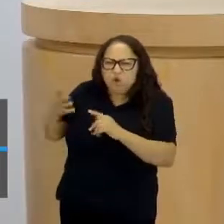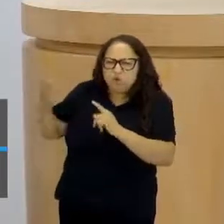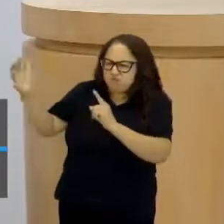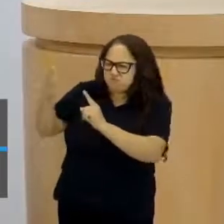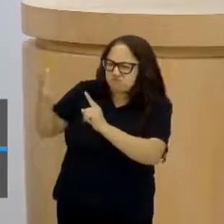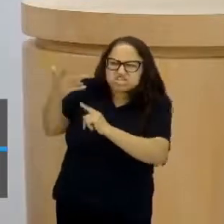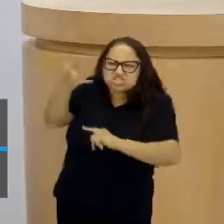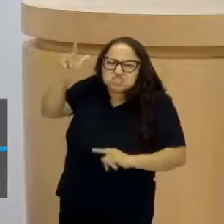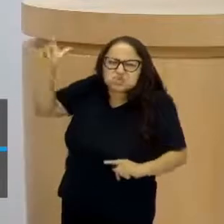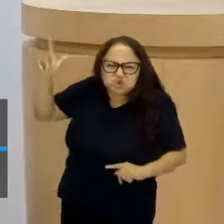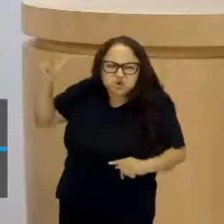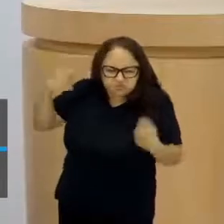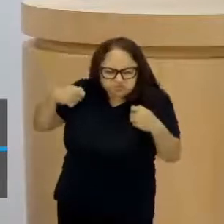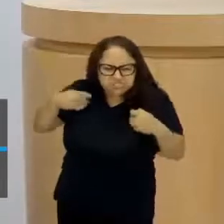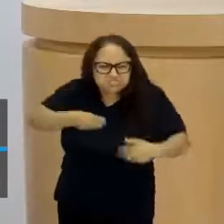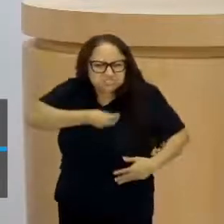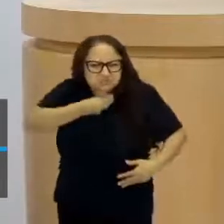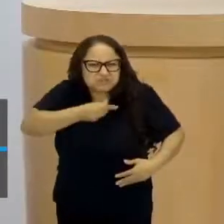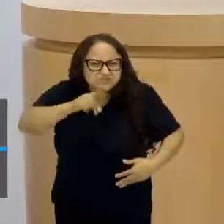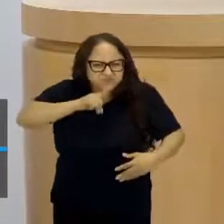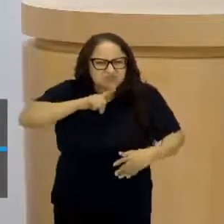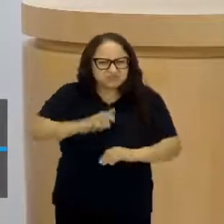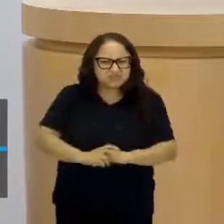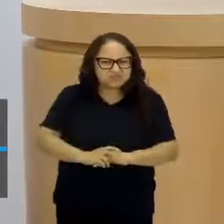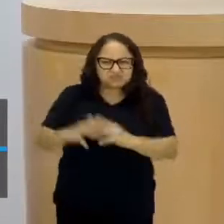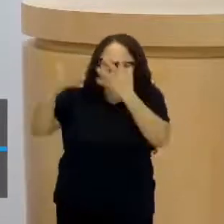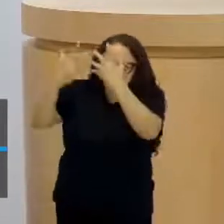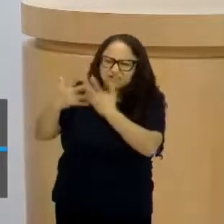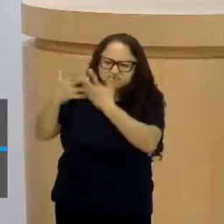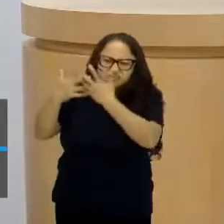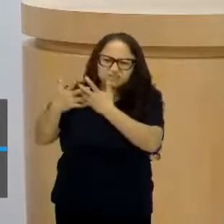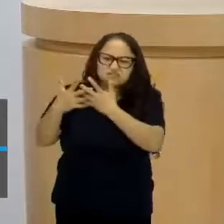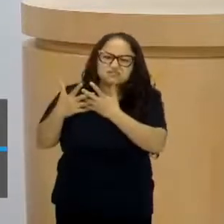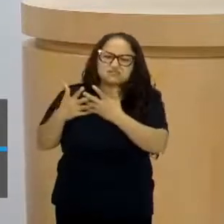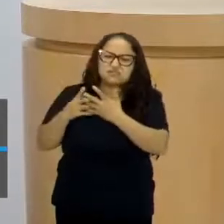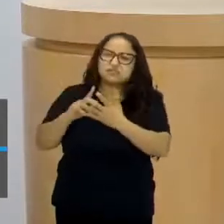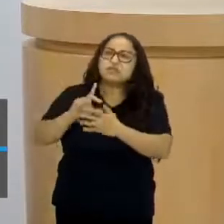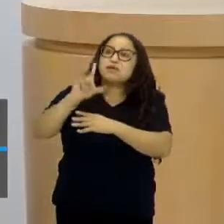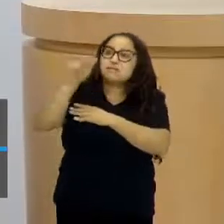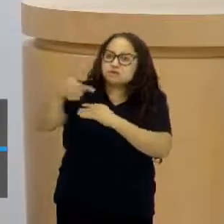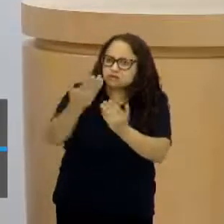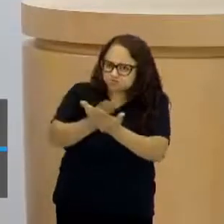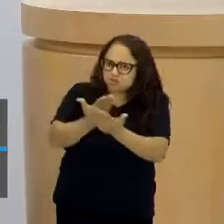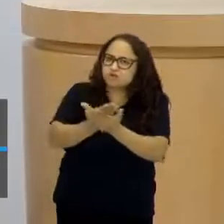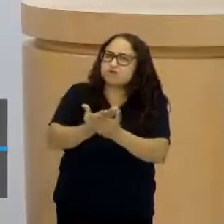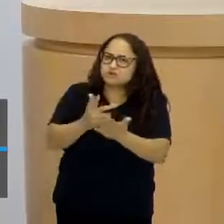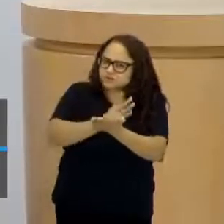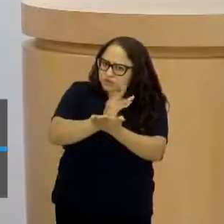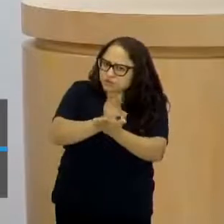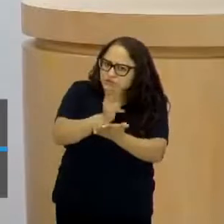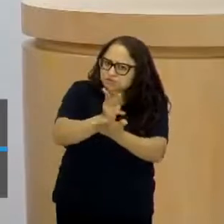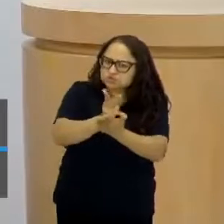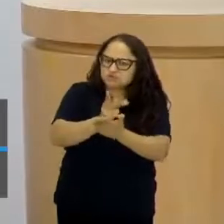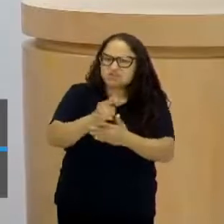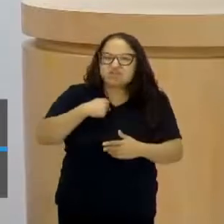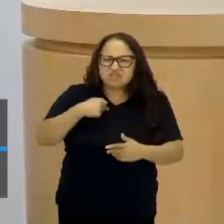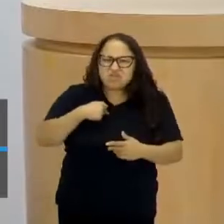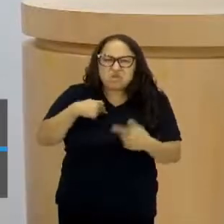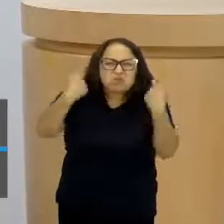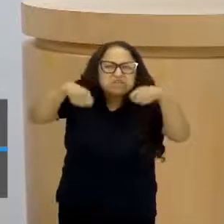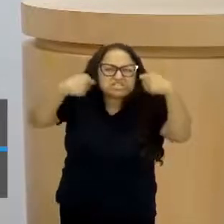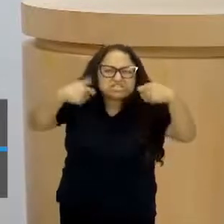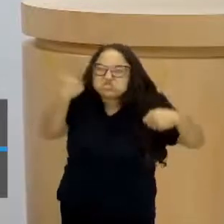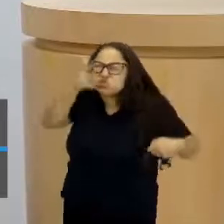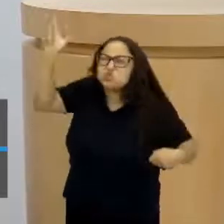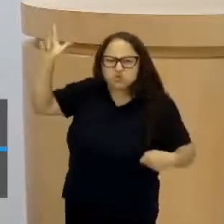outro para existir. Gente, essa reflexão vai continuar na próxima aula, viu? Então, eu dependo do outro, da validação do